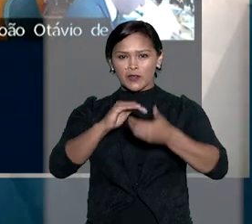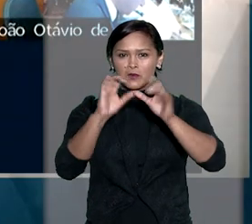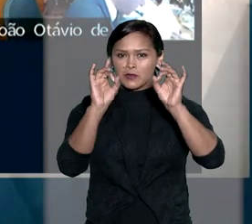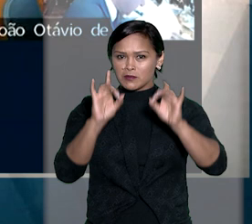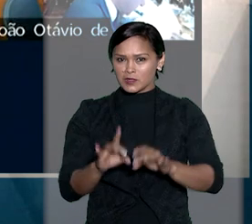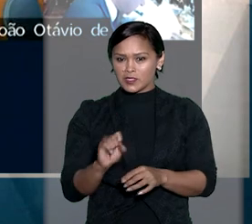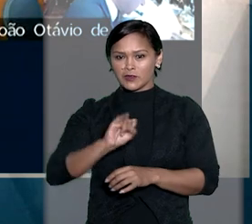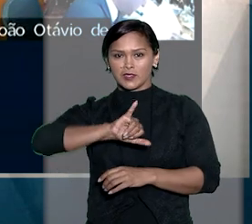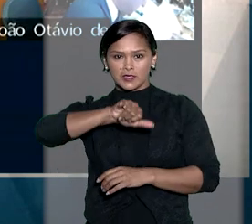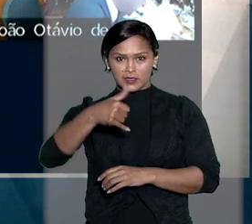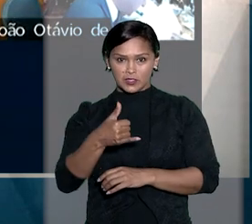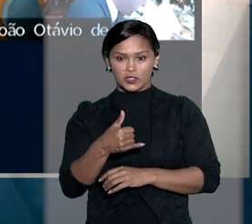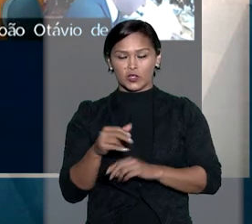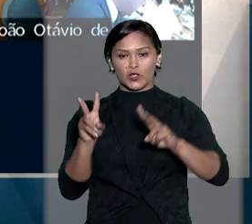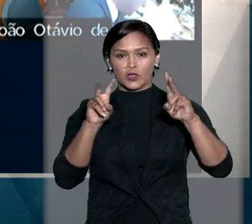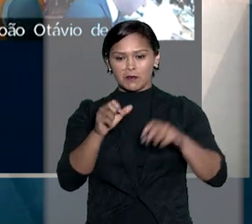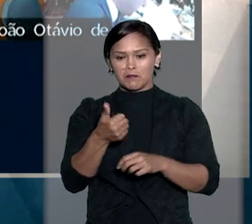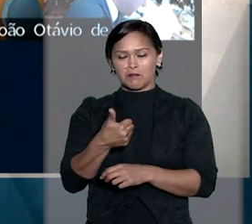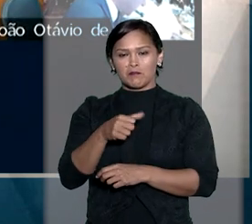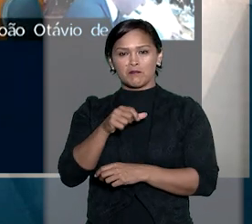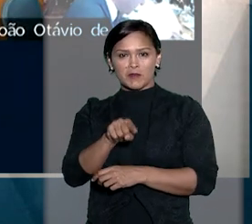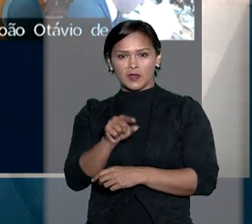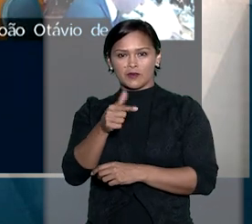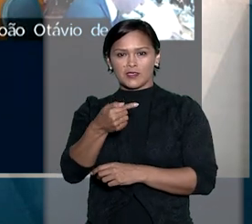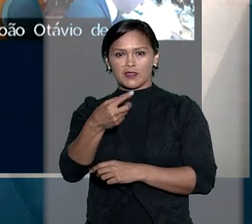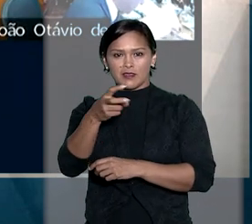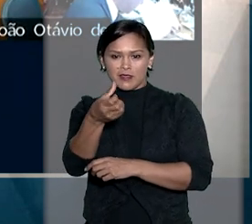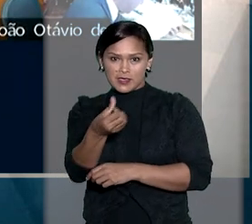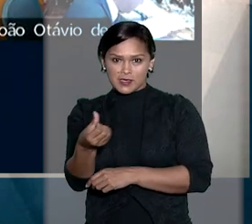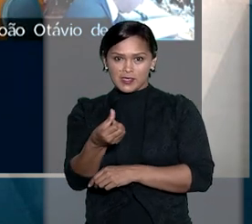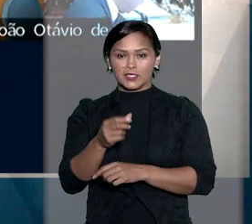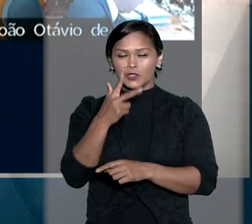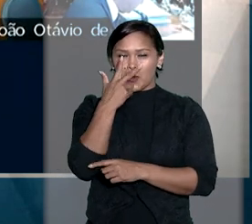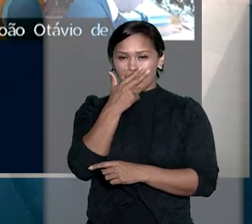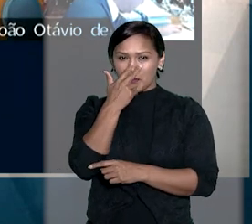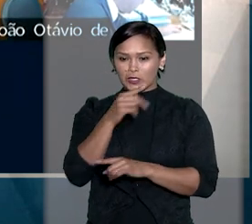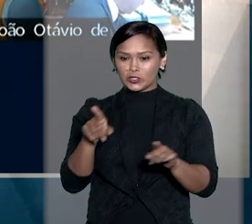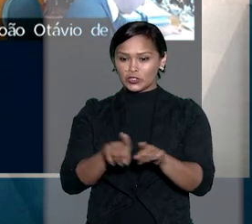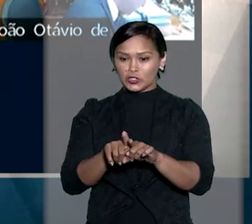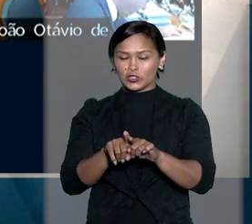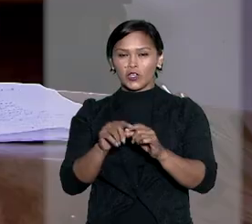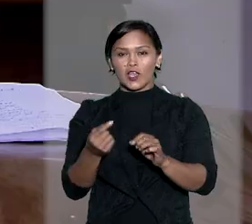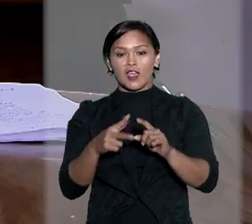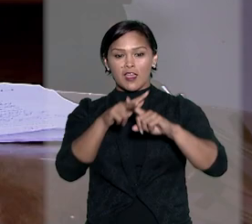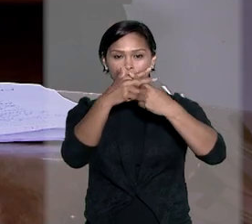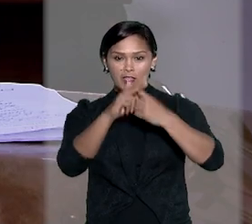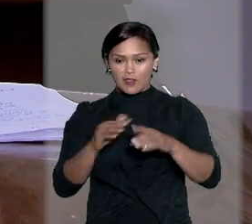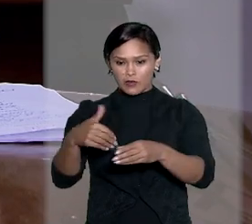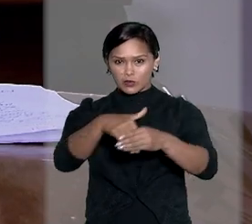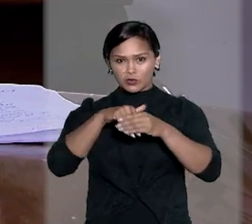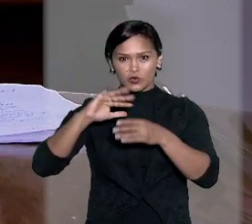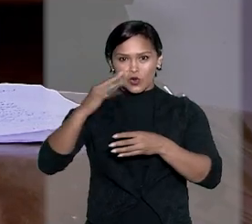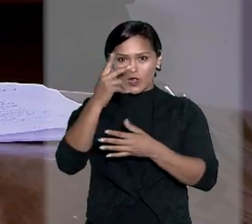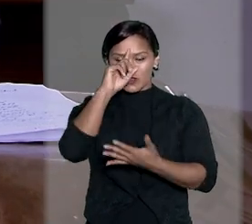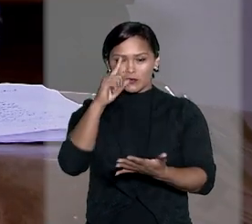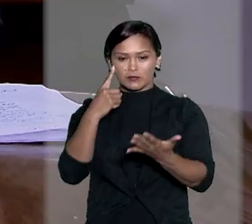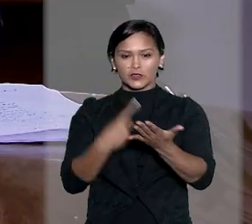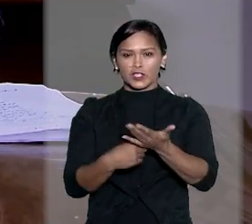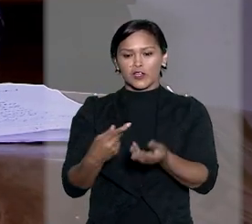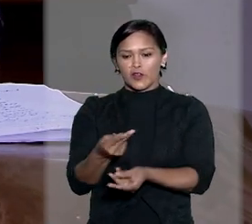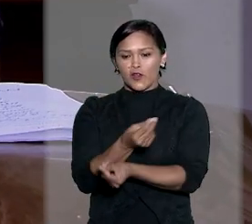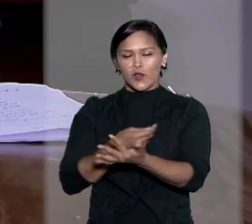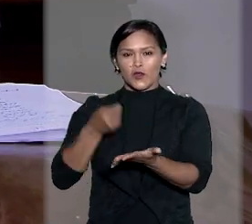da Corte Especial do STJ no tema 1.076 dos recursos repetitivos, reformou o acórdão que havia